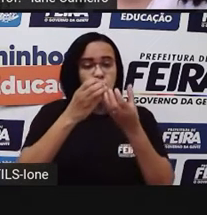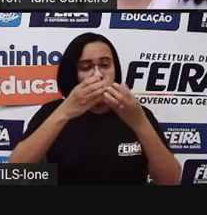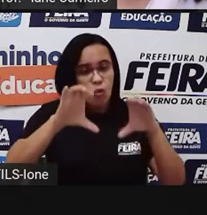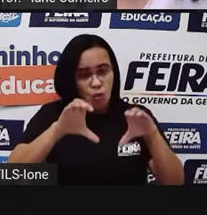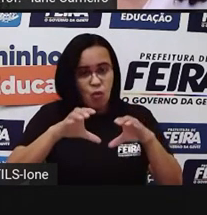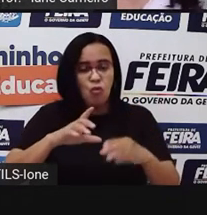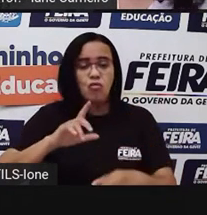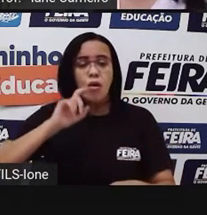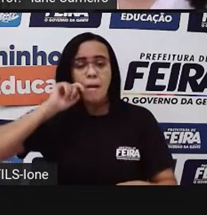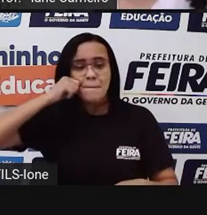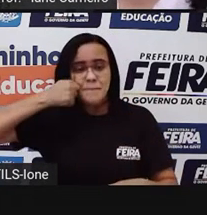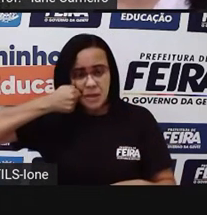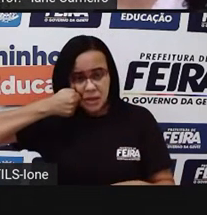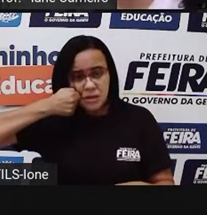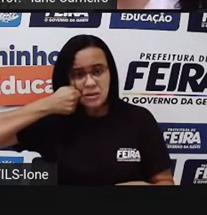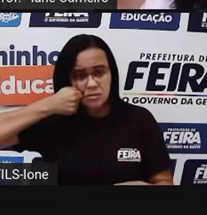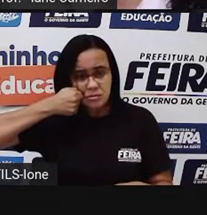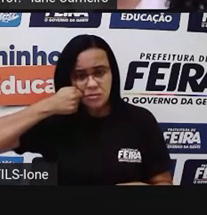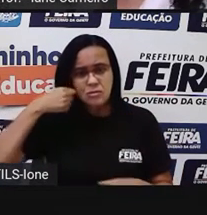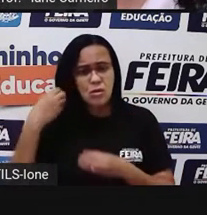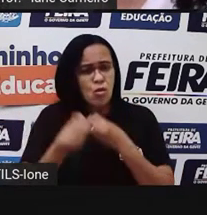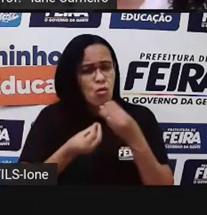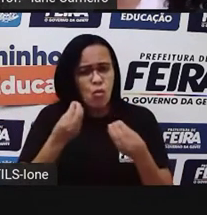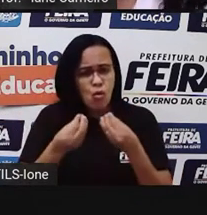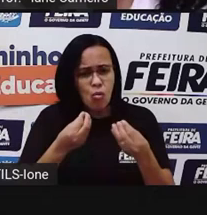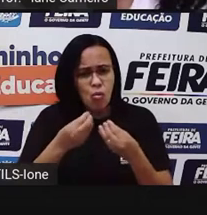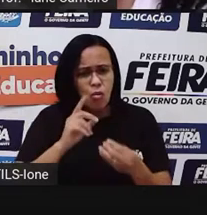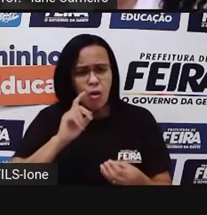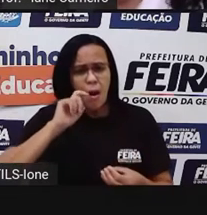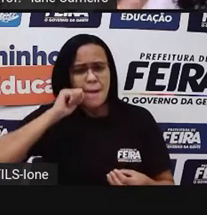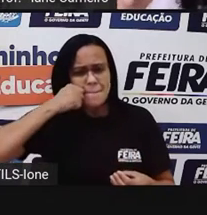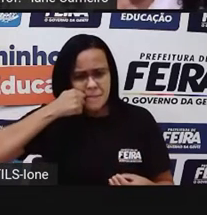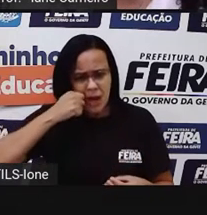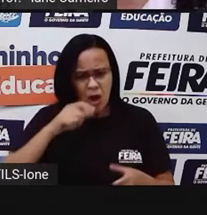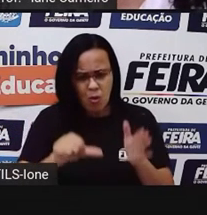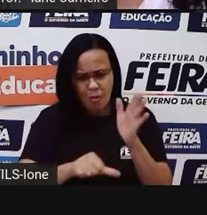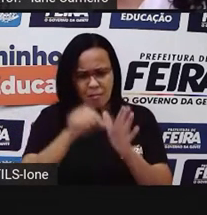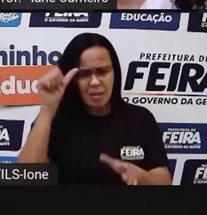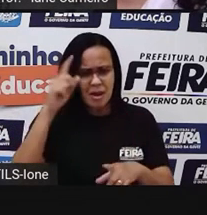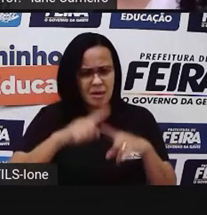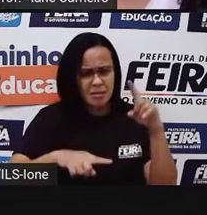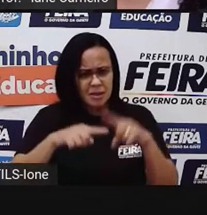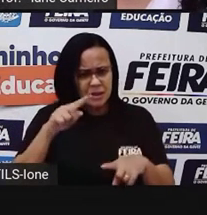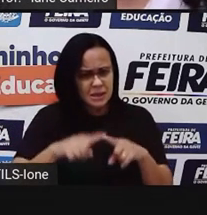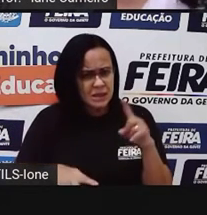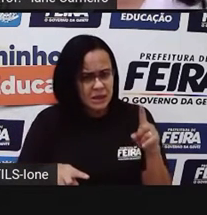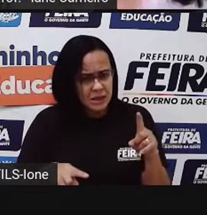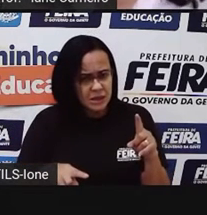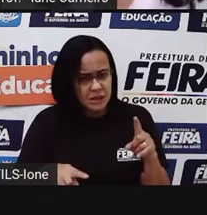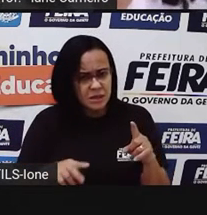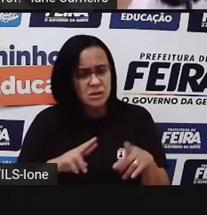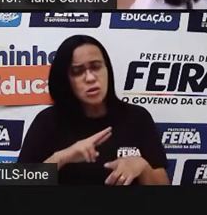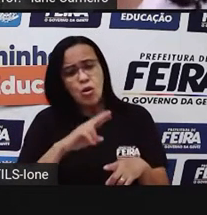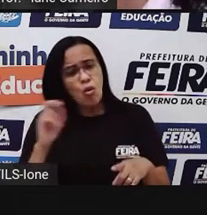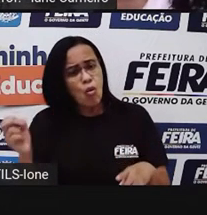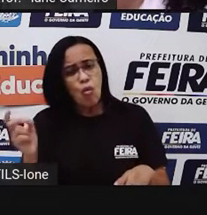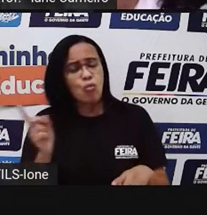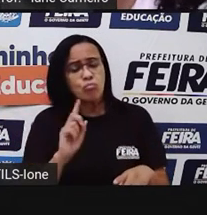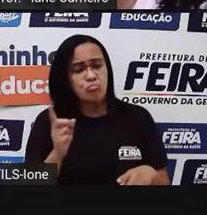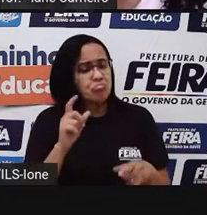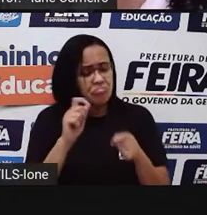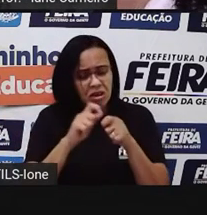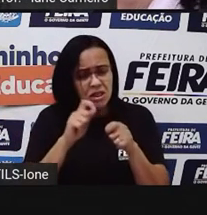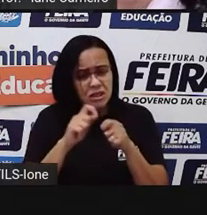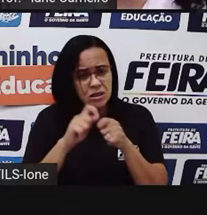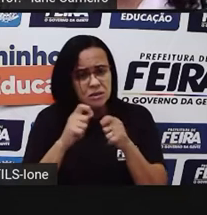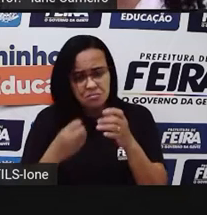né? Será que o pão é um produto, já é uma matéria-prima, né? Como o leite, que a gente, será que, como é que é feito o pão?